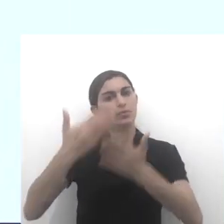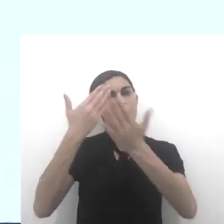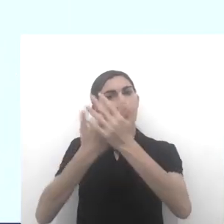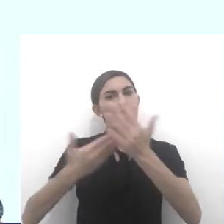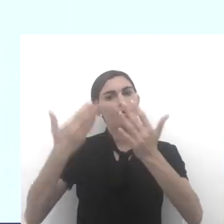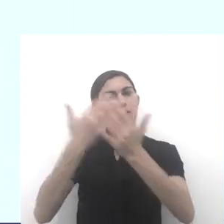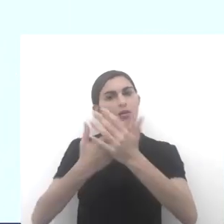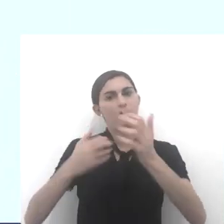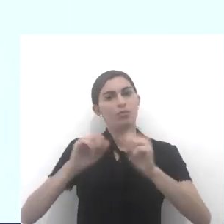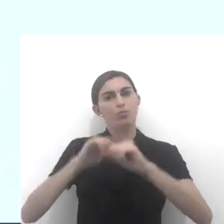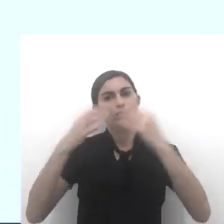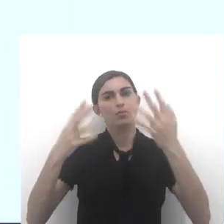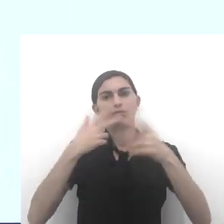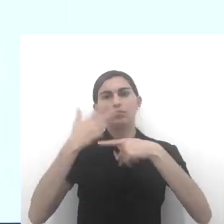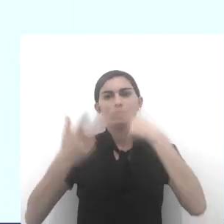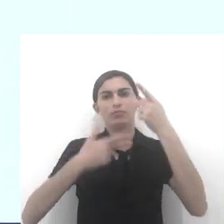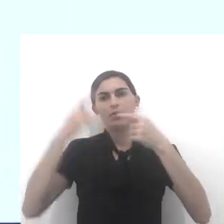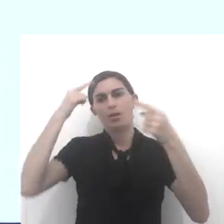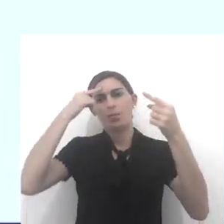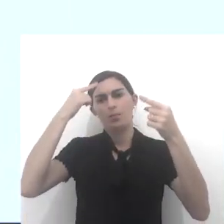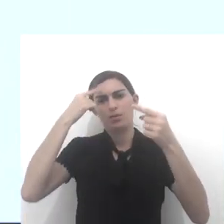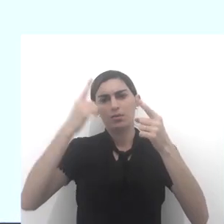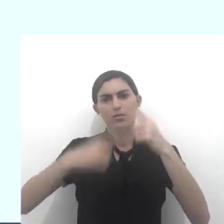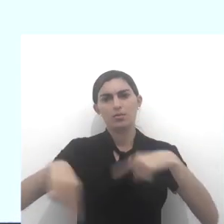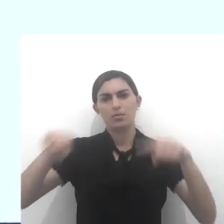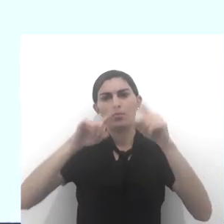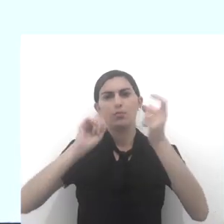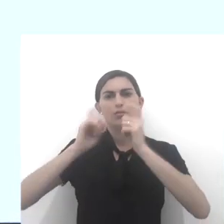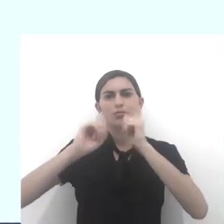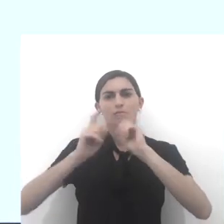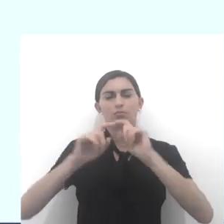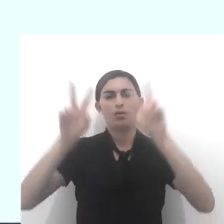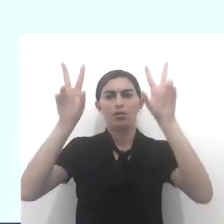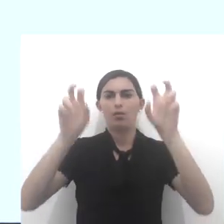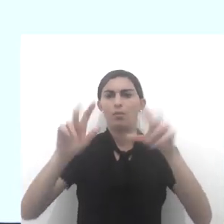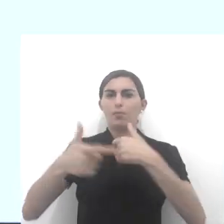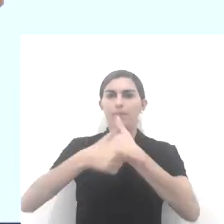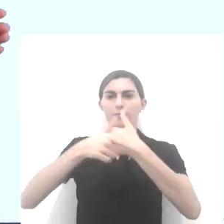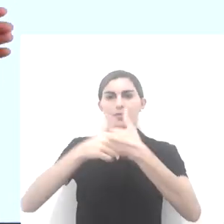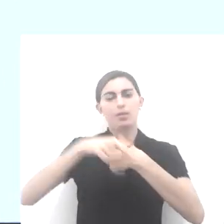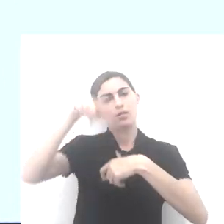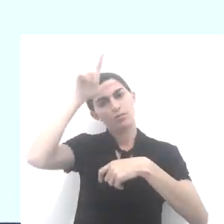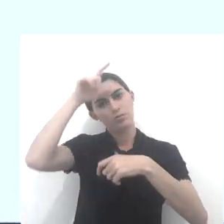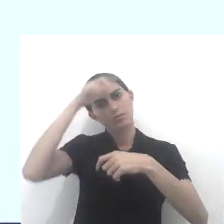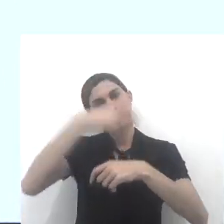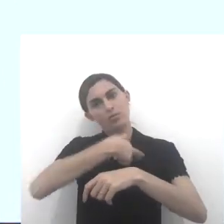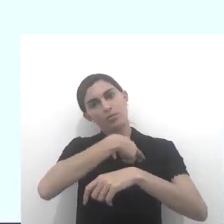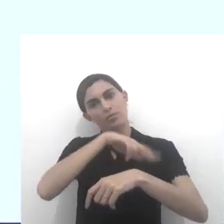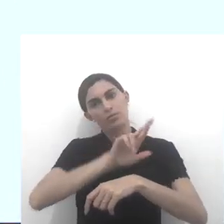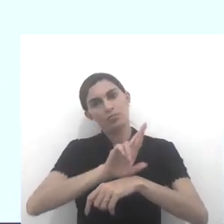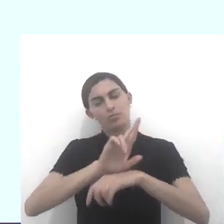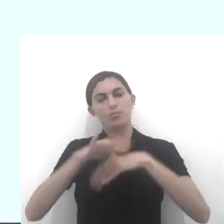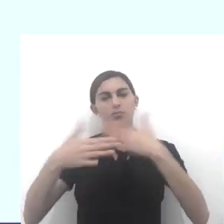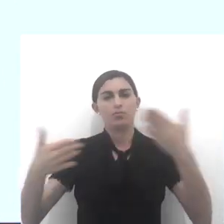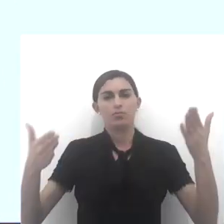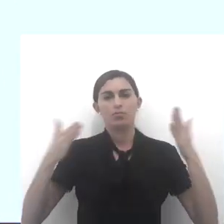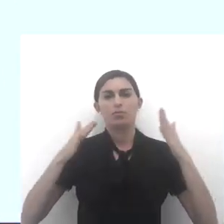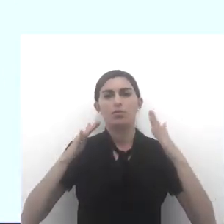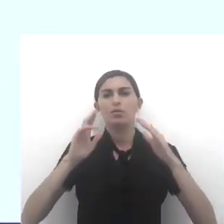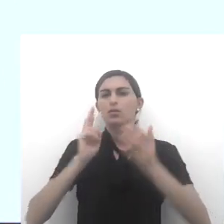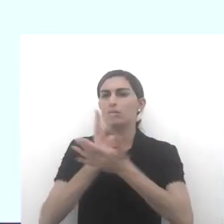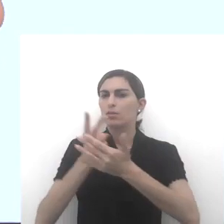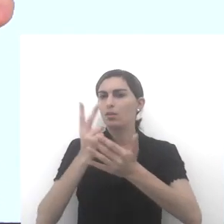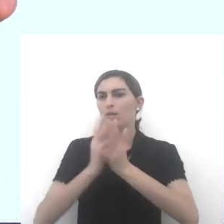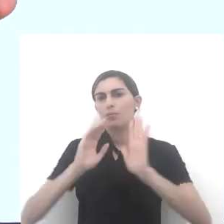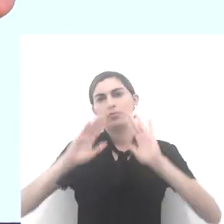de nossa aula quando nós pensamos, nós debatemos sobre o papel dos líderes religiosos.